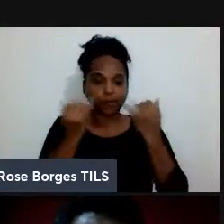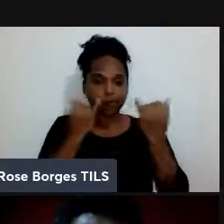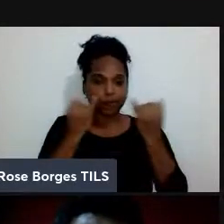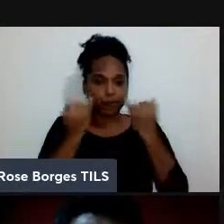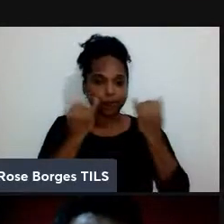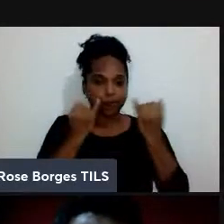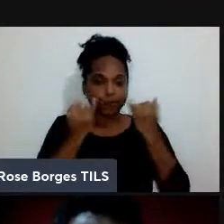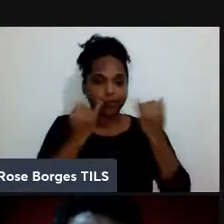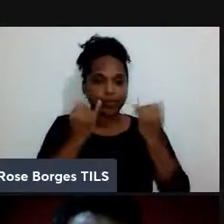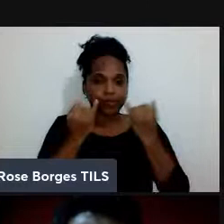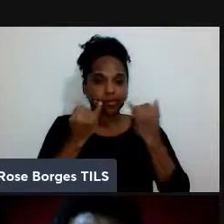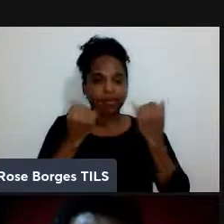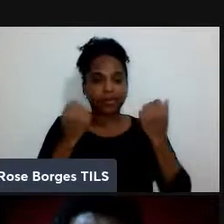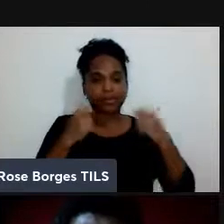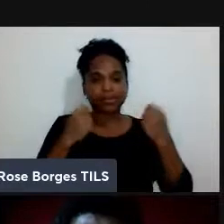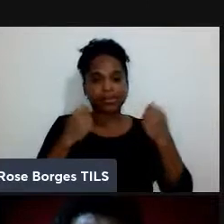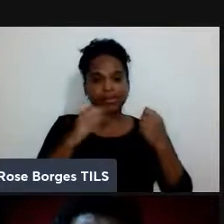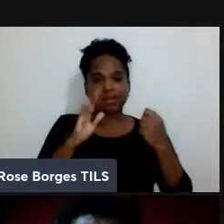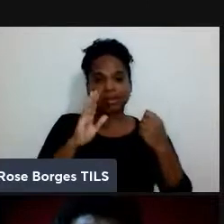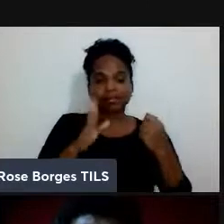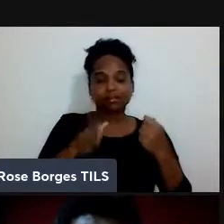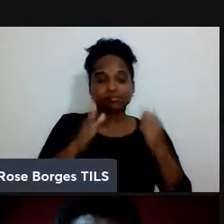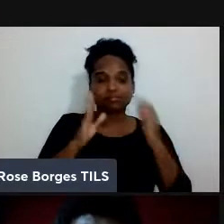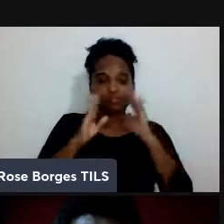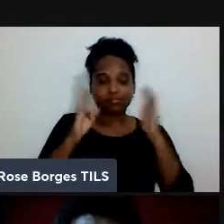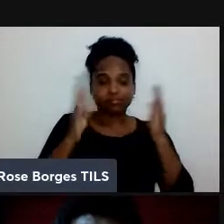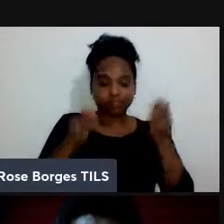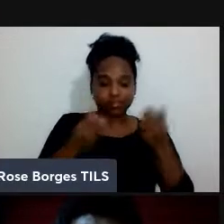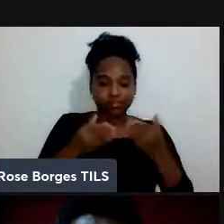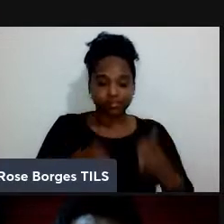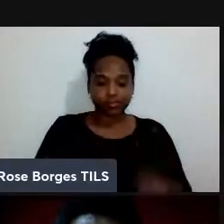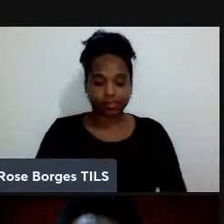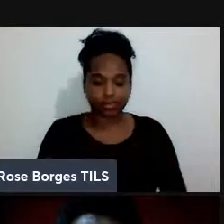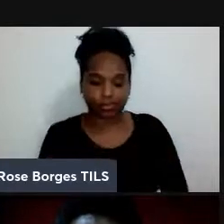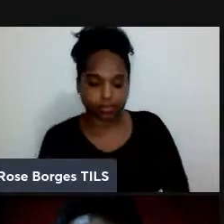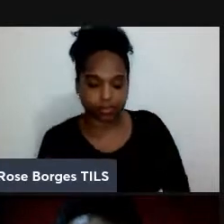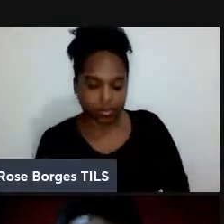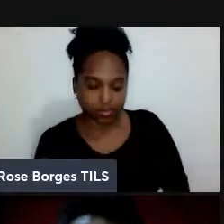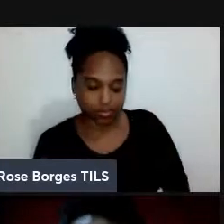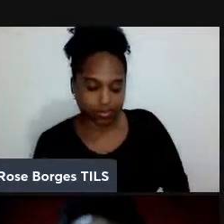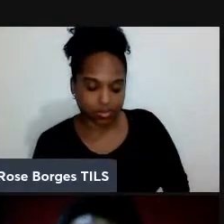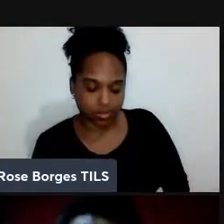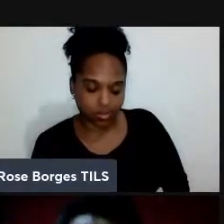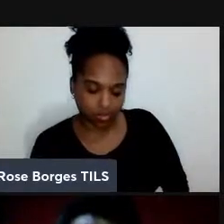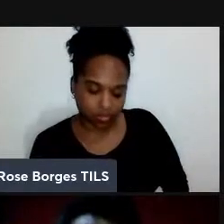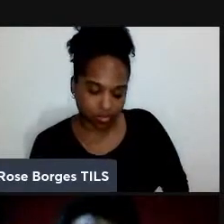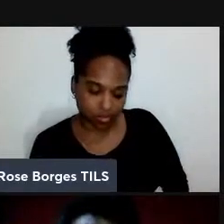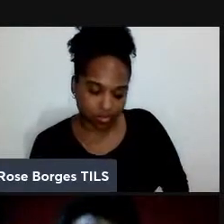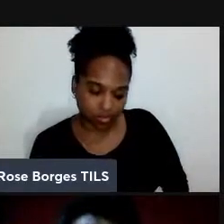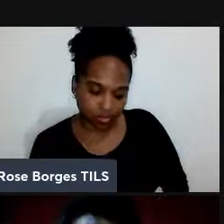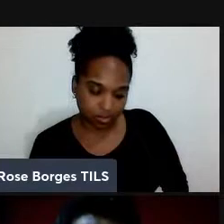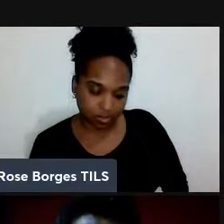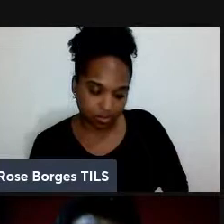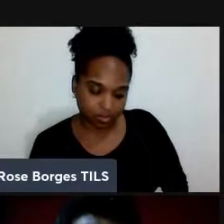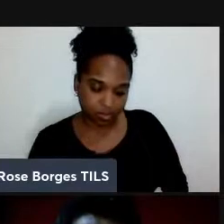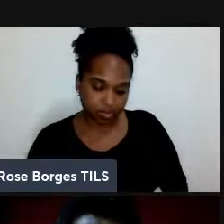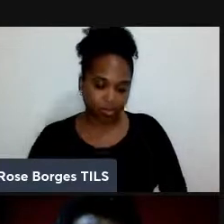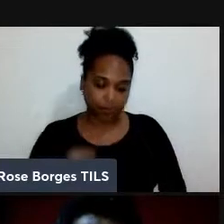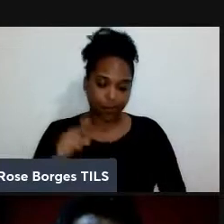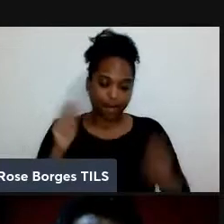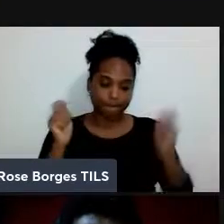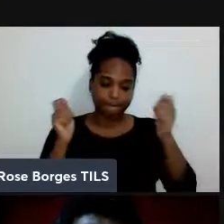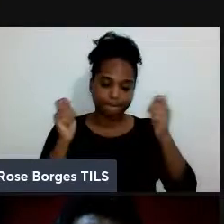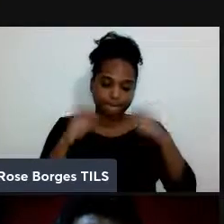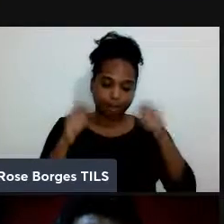algo mais especializado mesmo por exemplo você pode ter uma especialização que seja em algoritmos